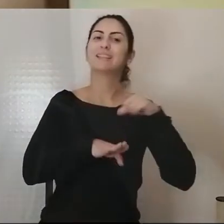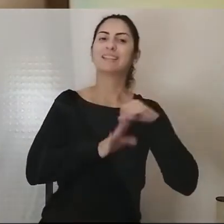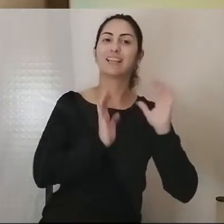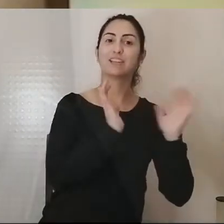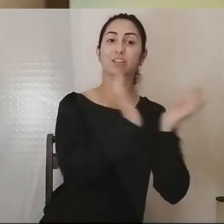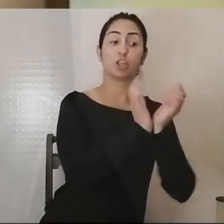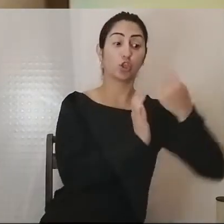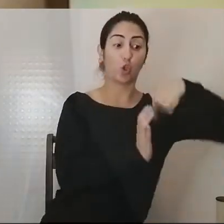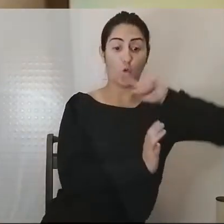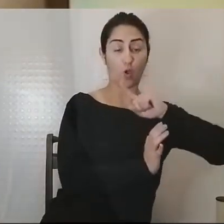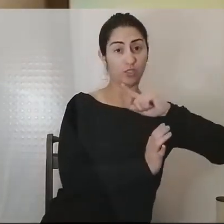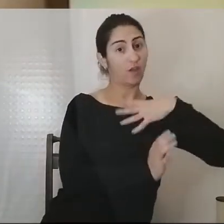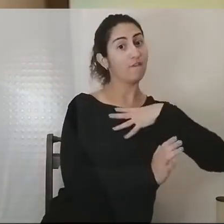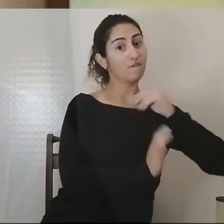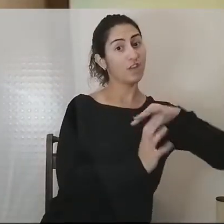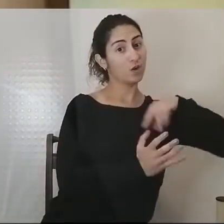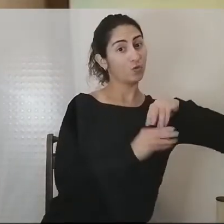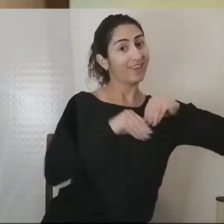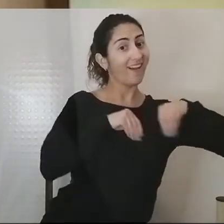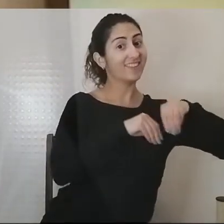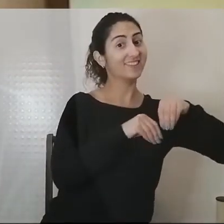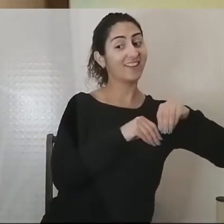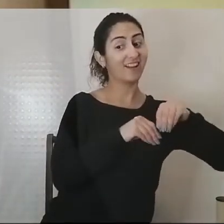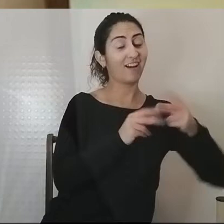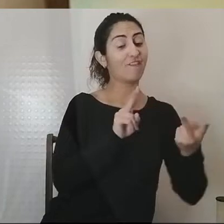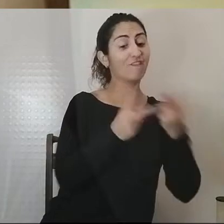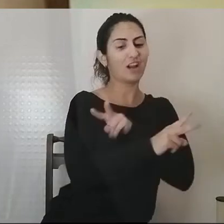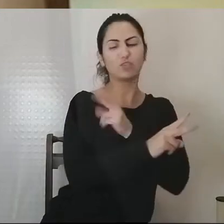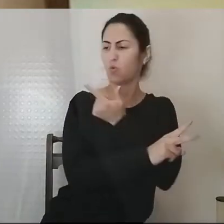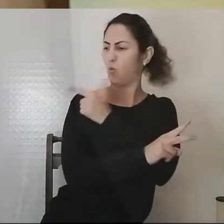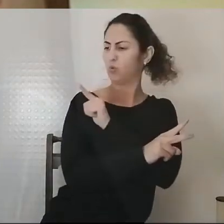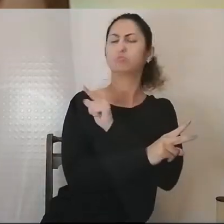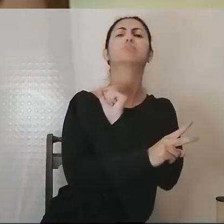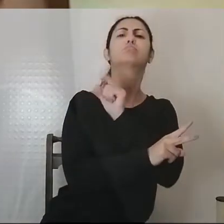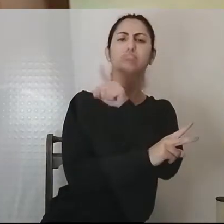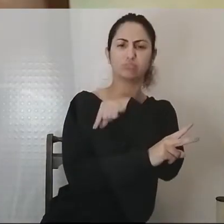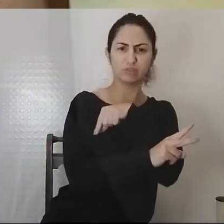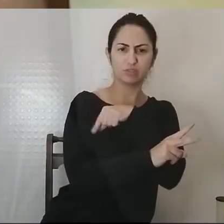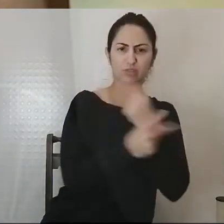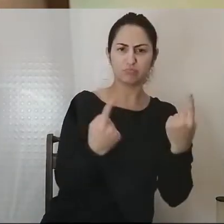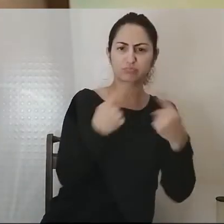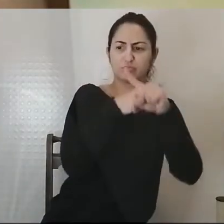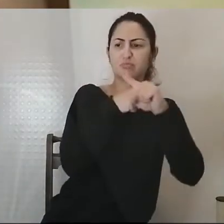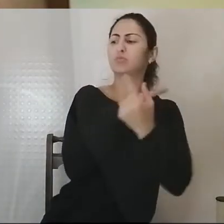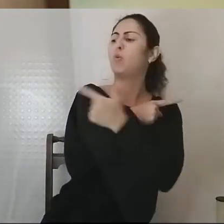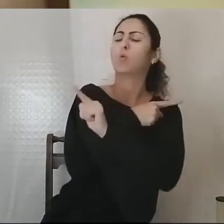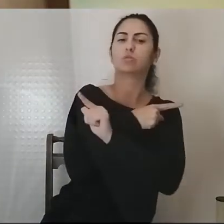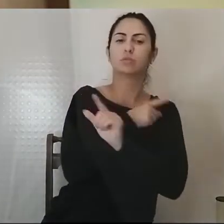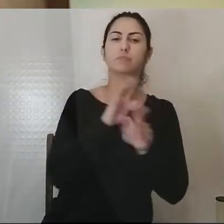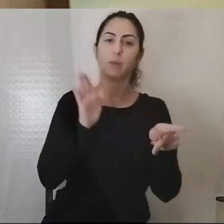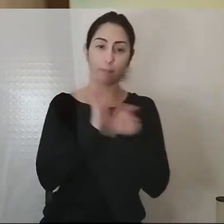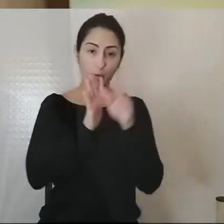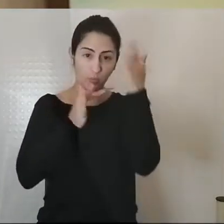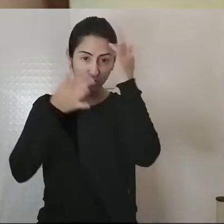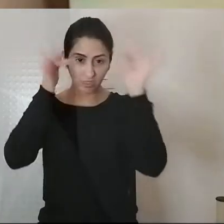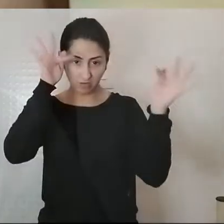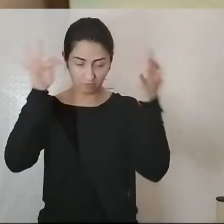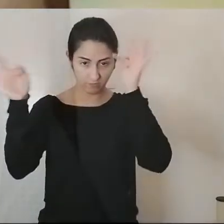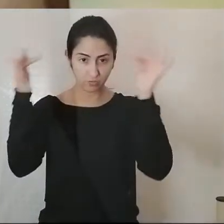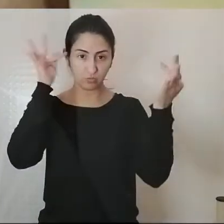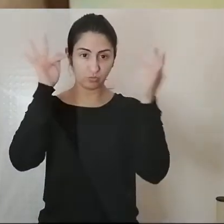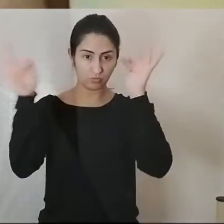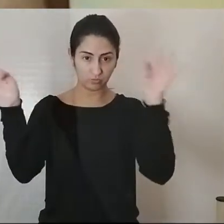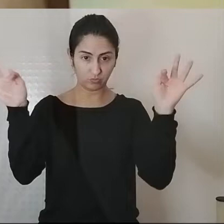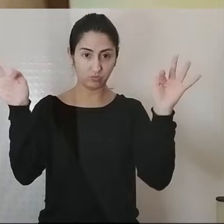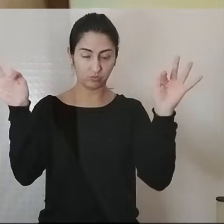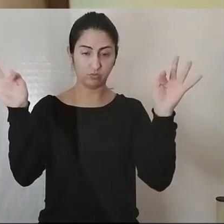versus outros. Quem são estes outros? Na perspectiva da filosofia banto, o